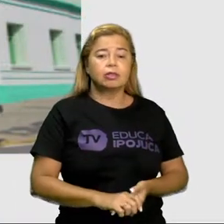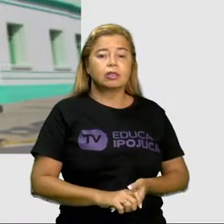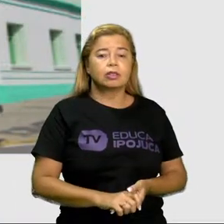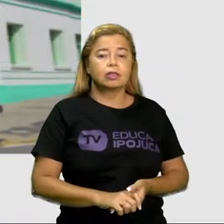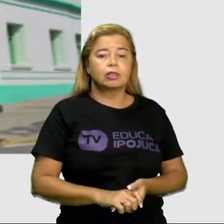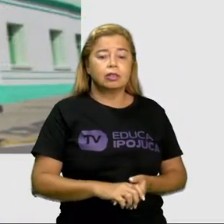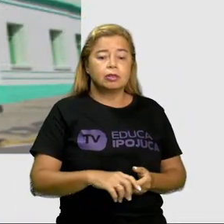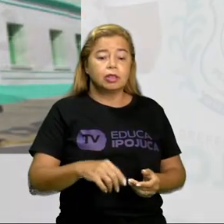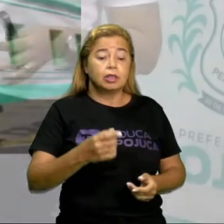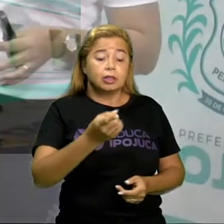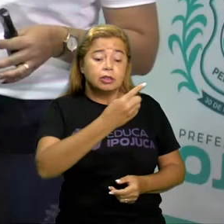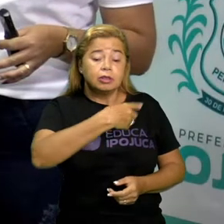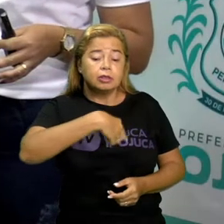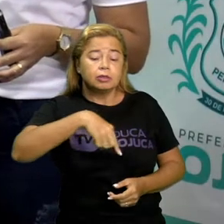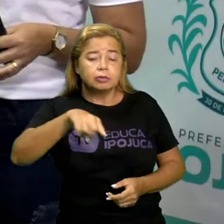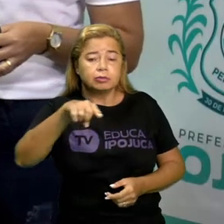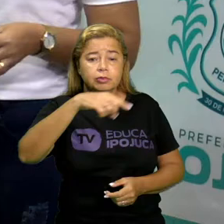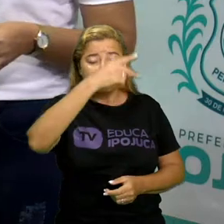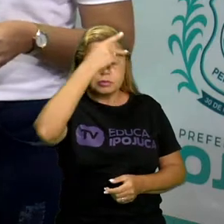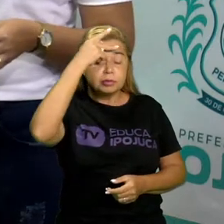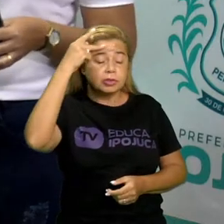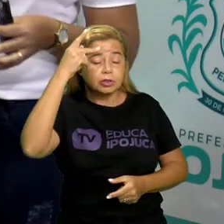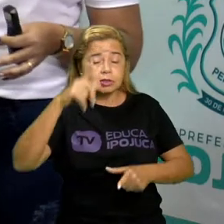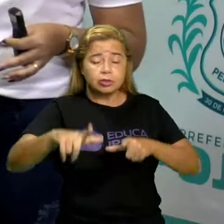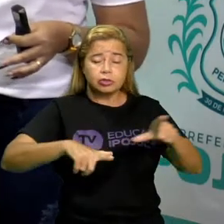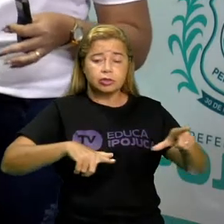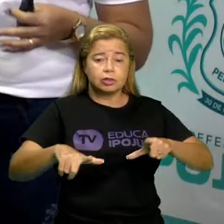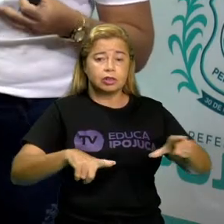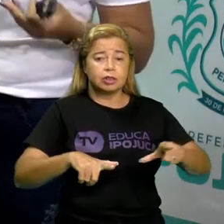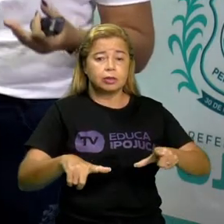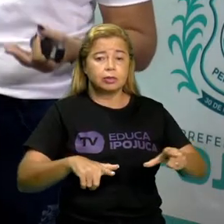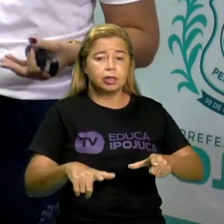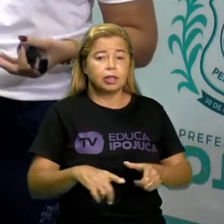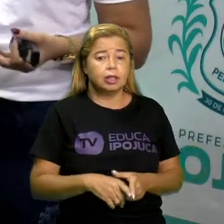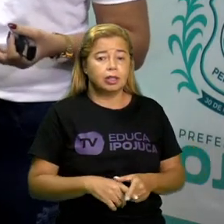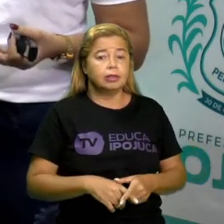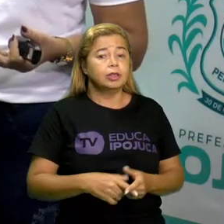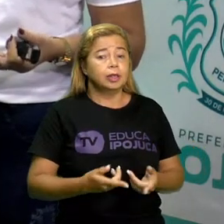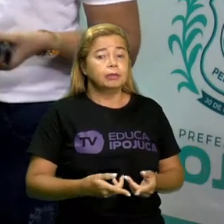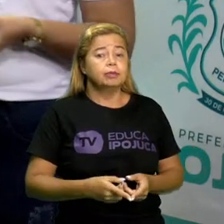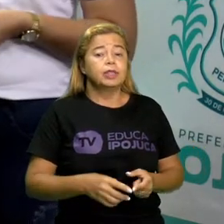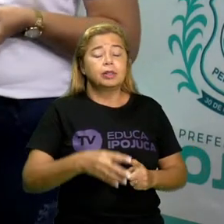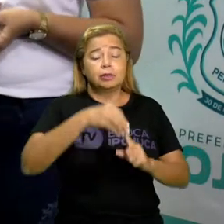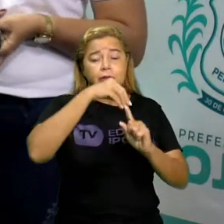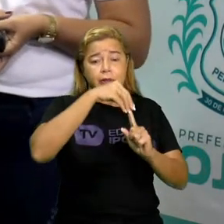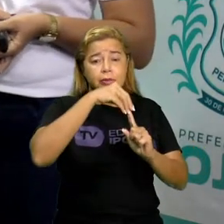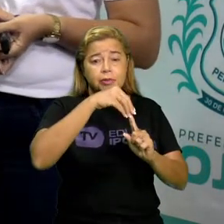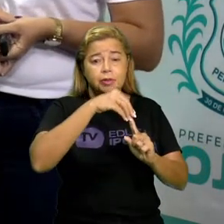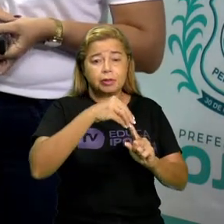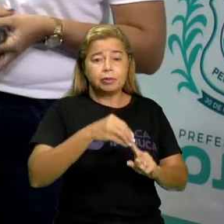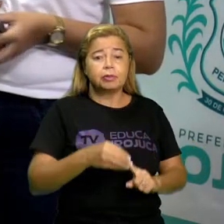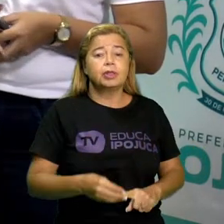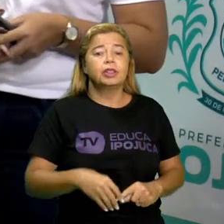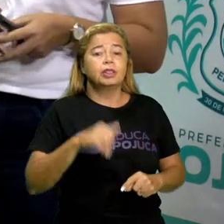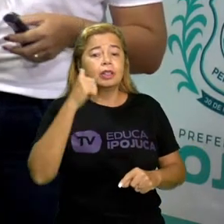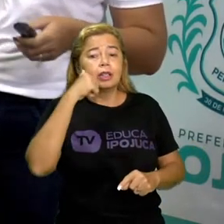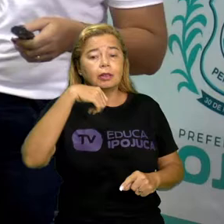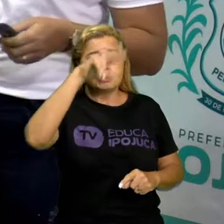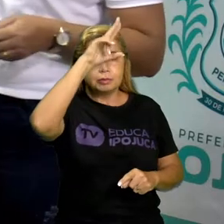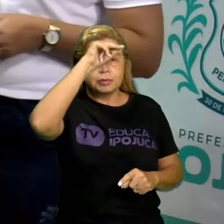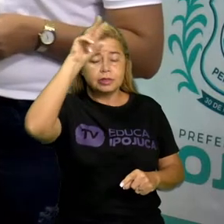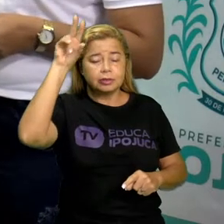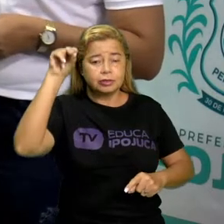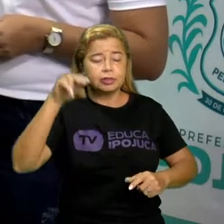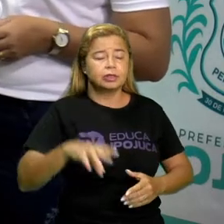onde as pessoas ficam, que trabalham aqui, principalmente o prefeito da cidade. Que no caso da nossa cidade é uma